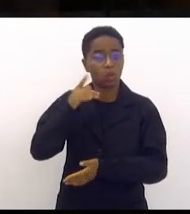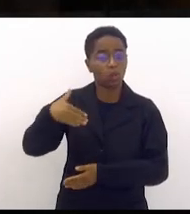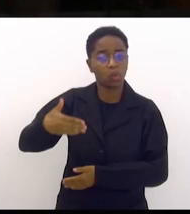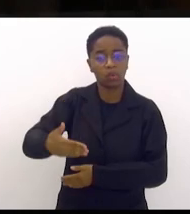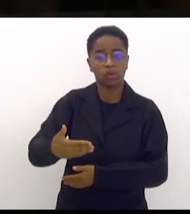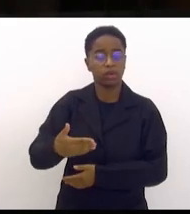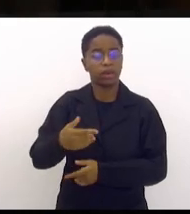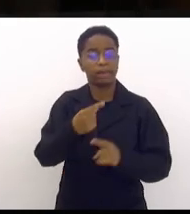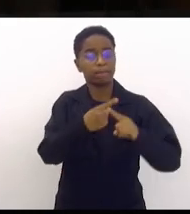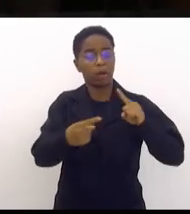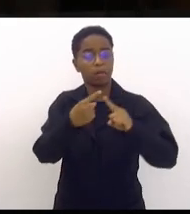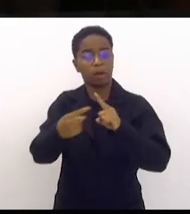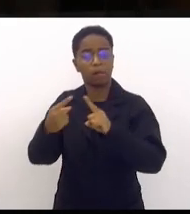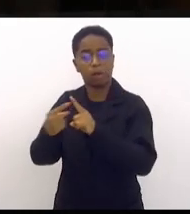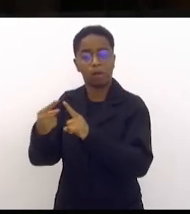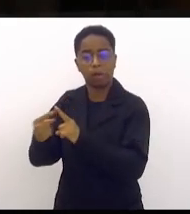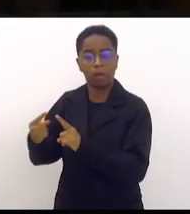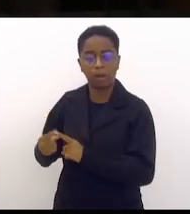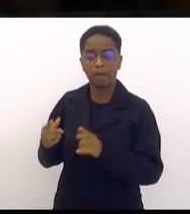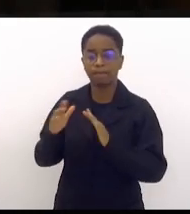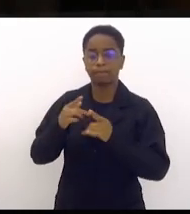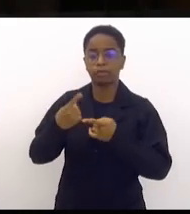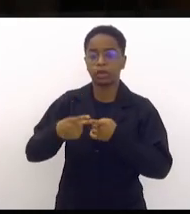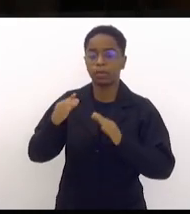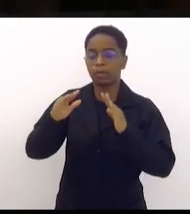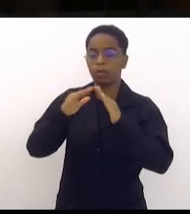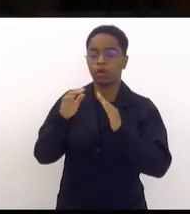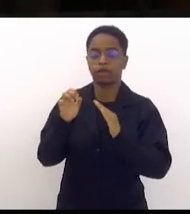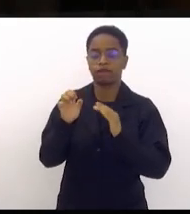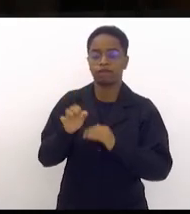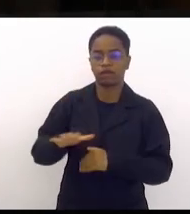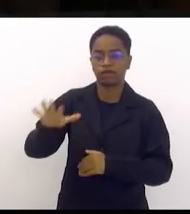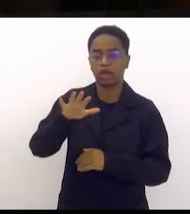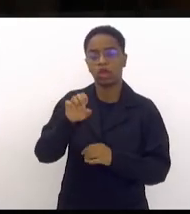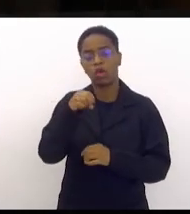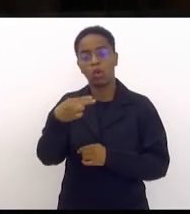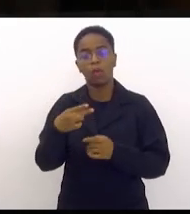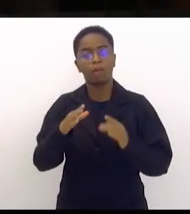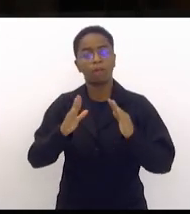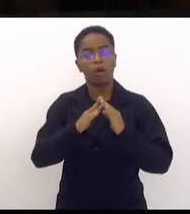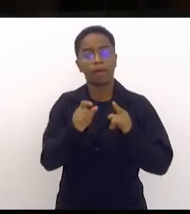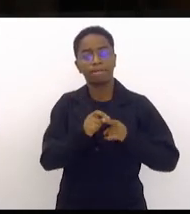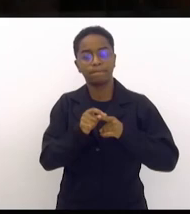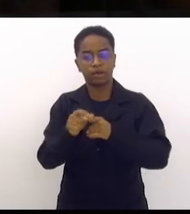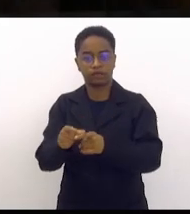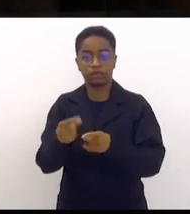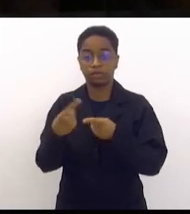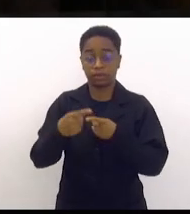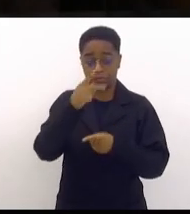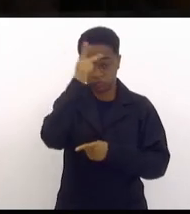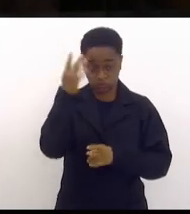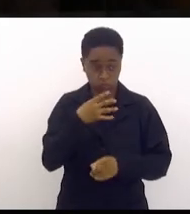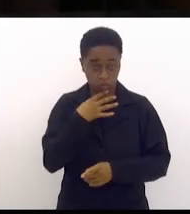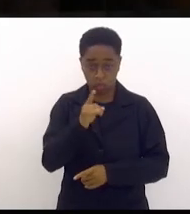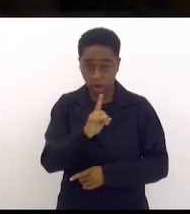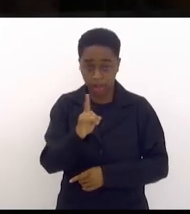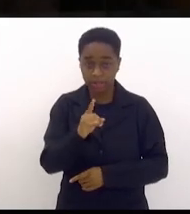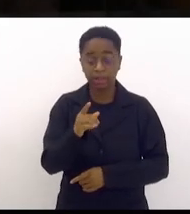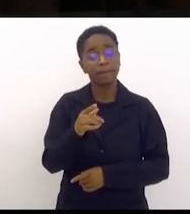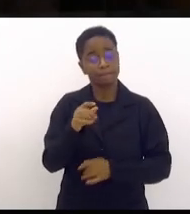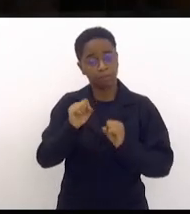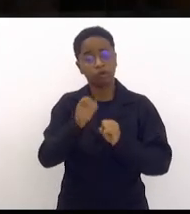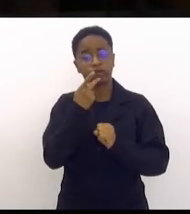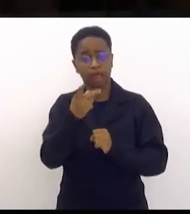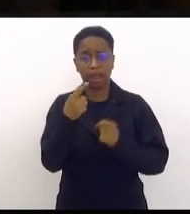privações dentro de uma favela, dentro de uma periferia do Rio de Janeiro. Ou seja, quem não conhece aquela realidade pode achar que é mimimi,